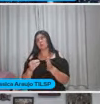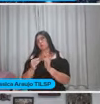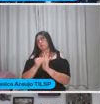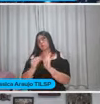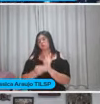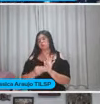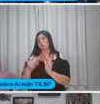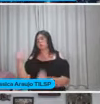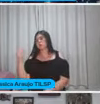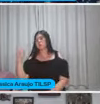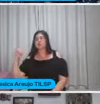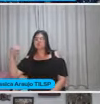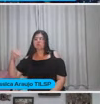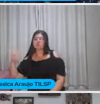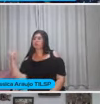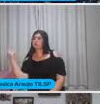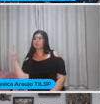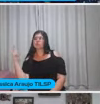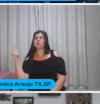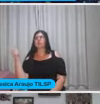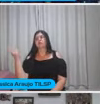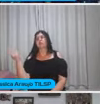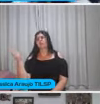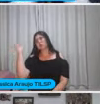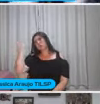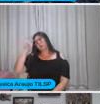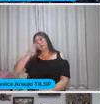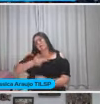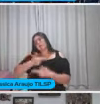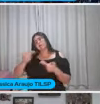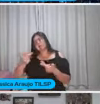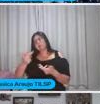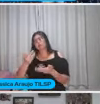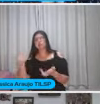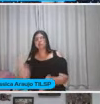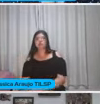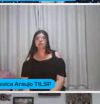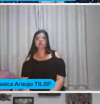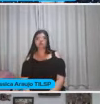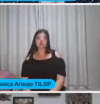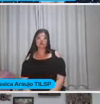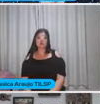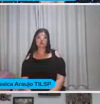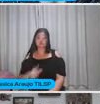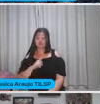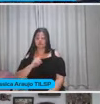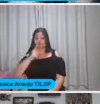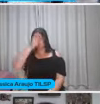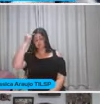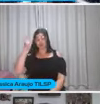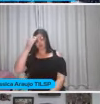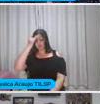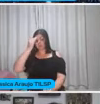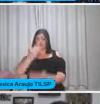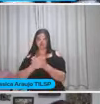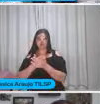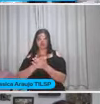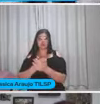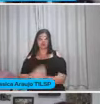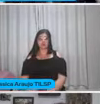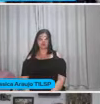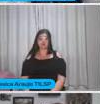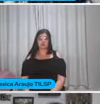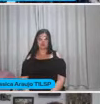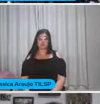Matemática Geografia História E tantos outros E tem gente Mônica Que acredita ainda